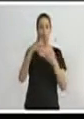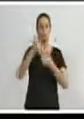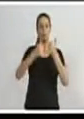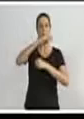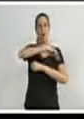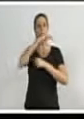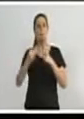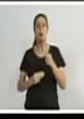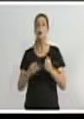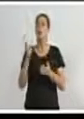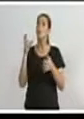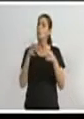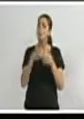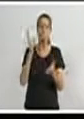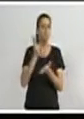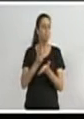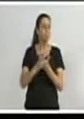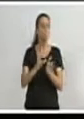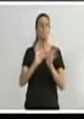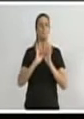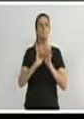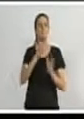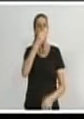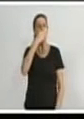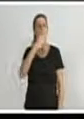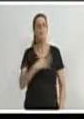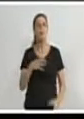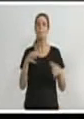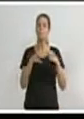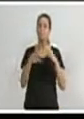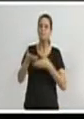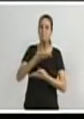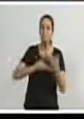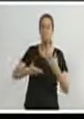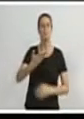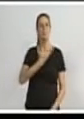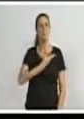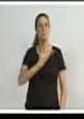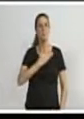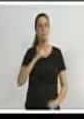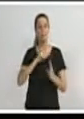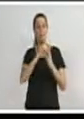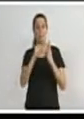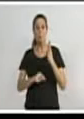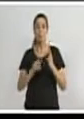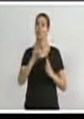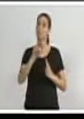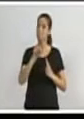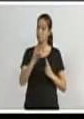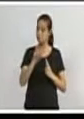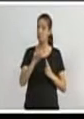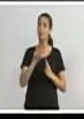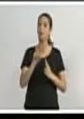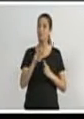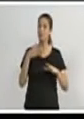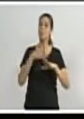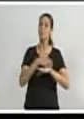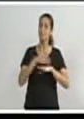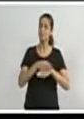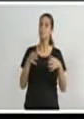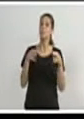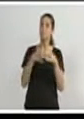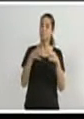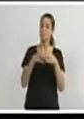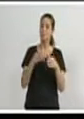unido. Como é bom. A gente vê amigos. Tem quatro irmãos ali da família, que desde o